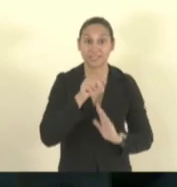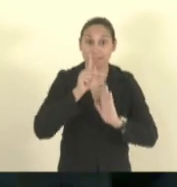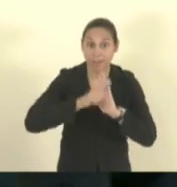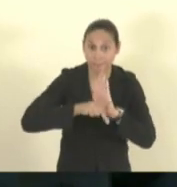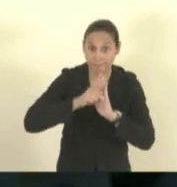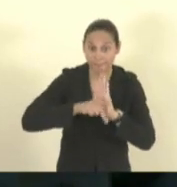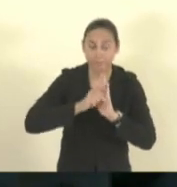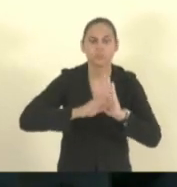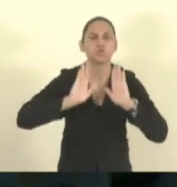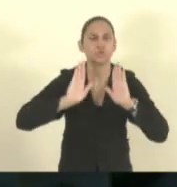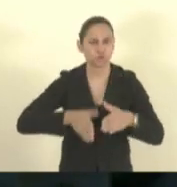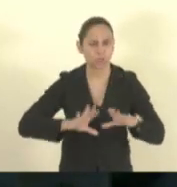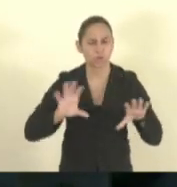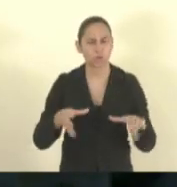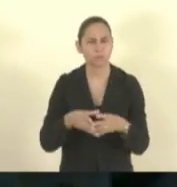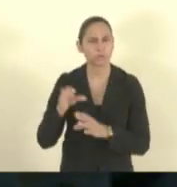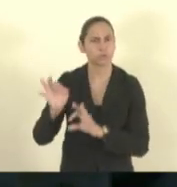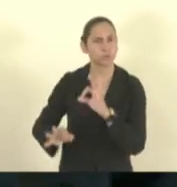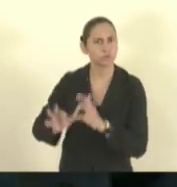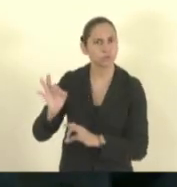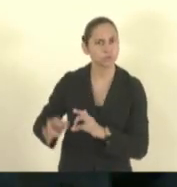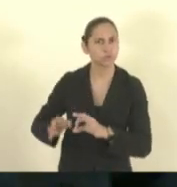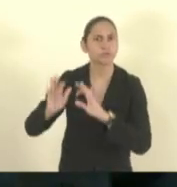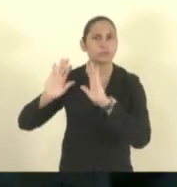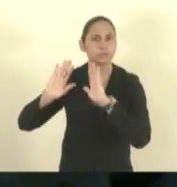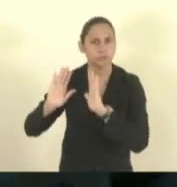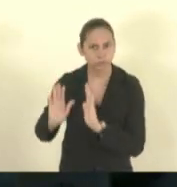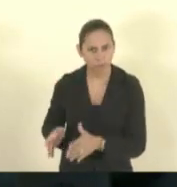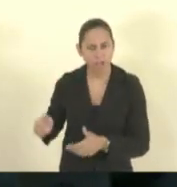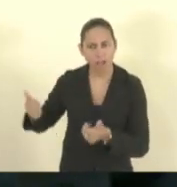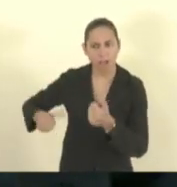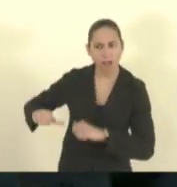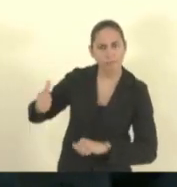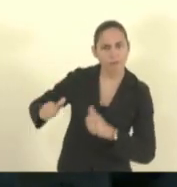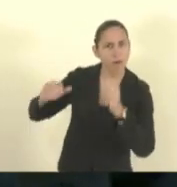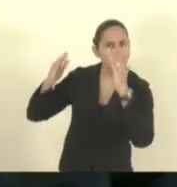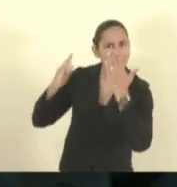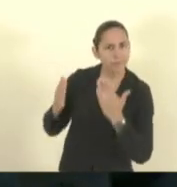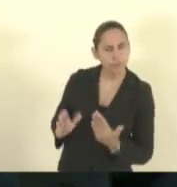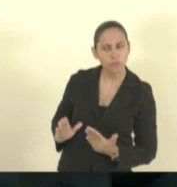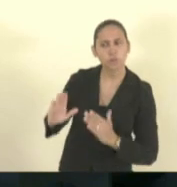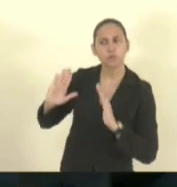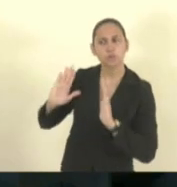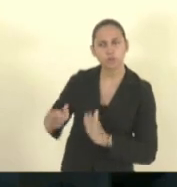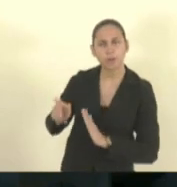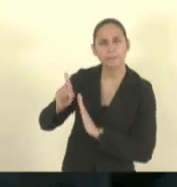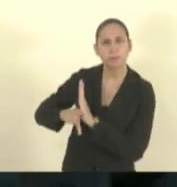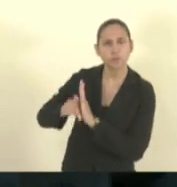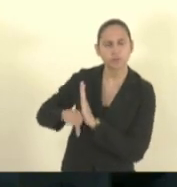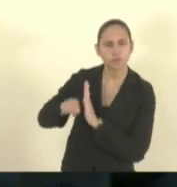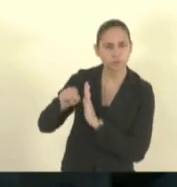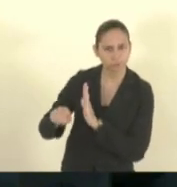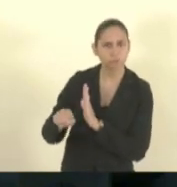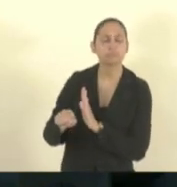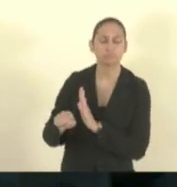pela Comissão de Justiça, que é a comissão que faz o controle de constitucionalidade, e